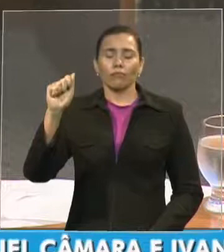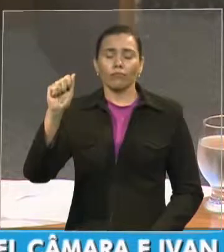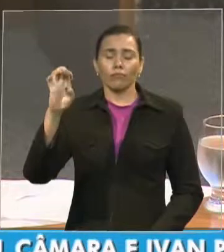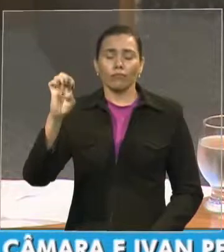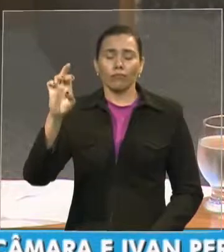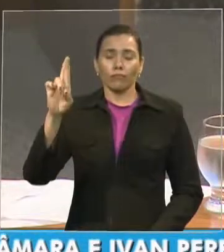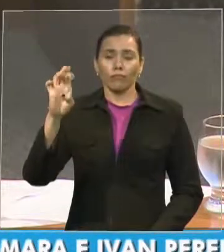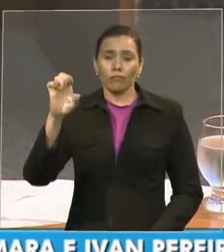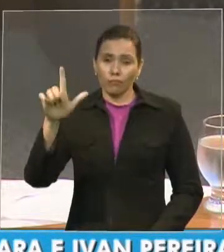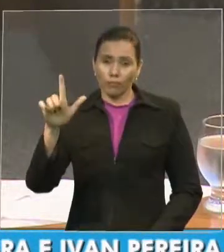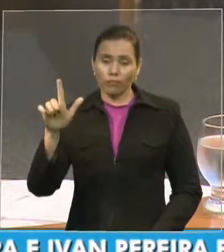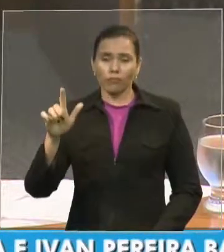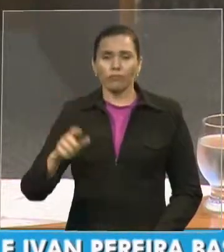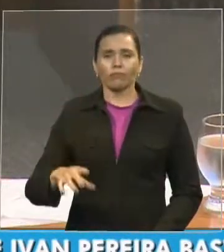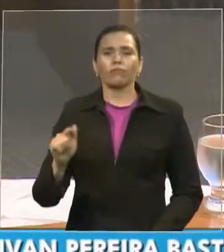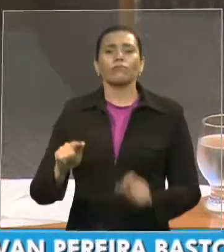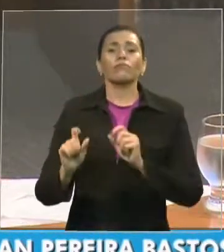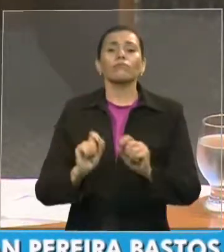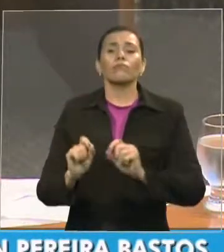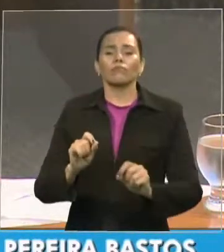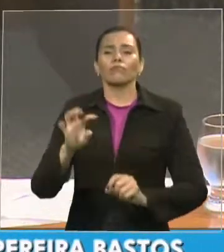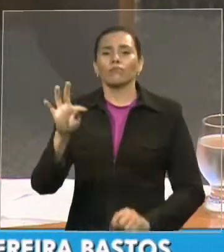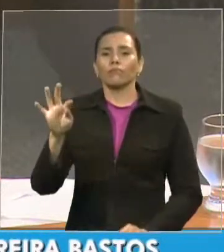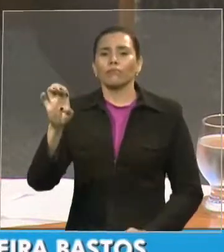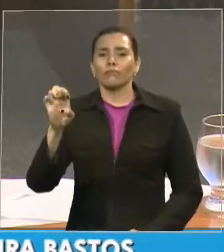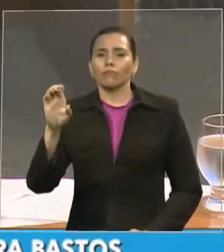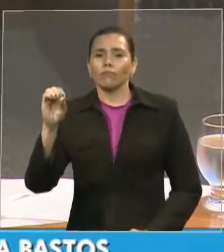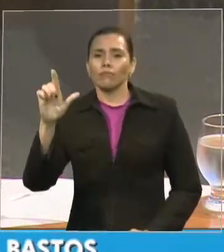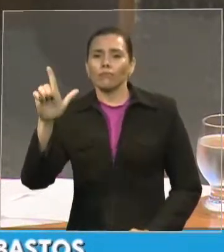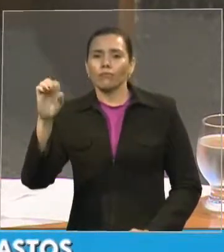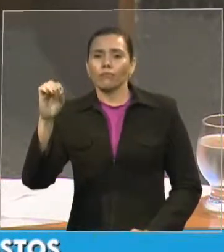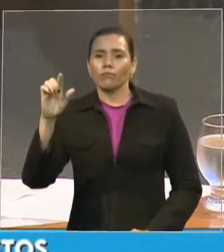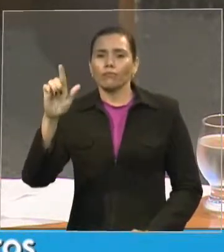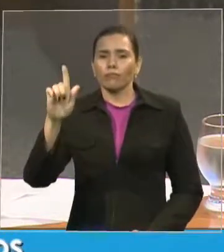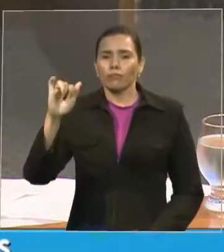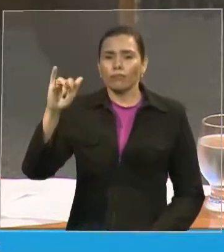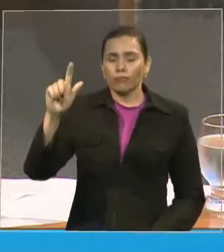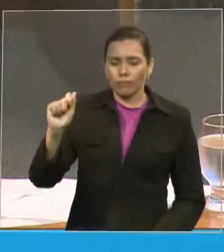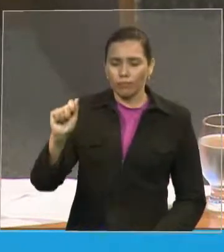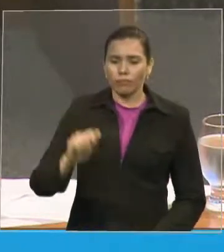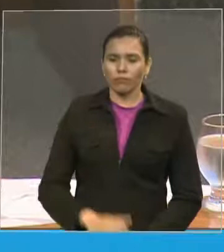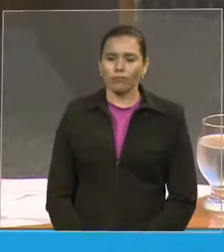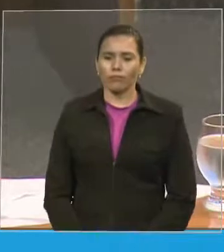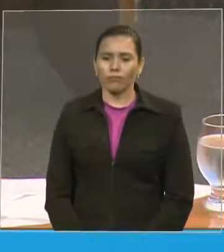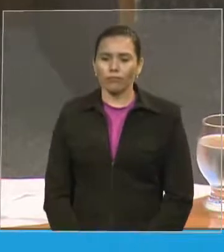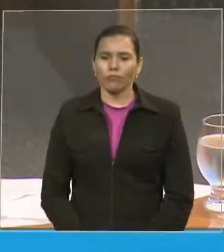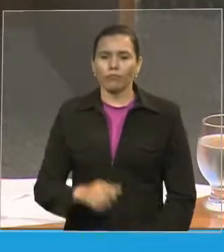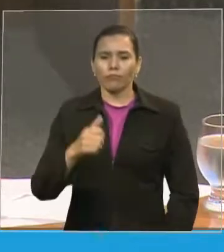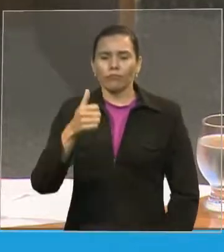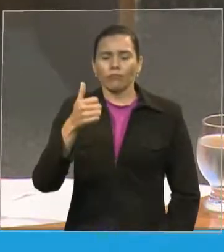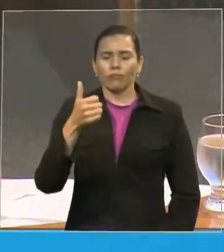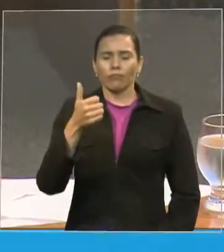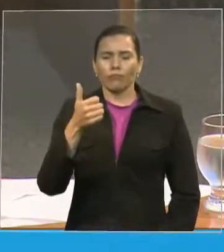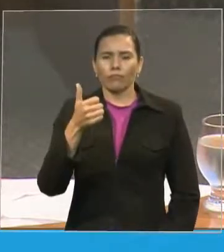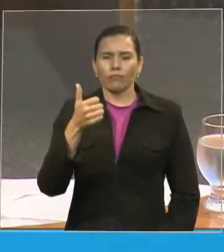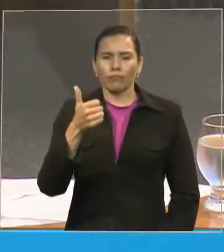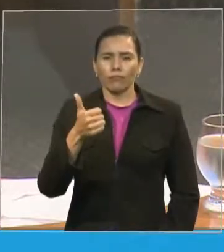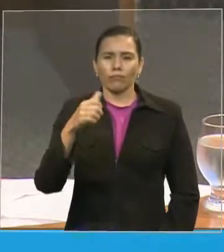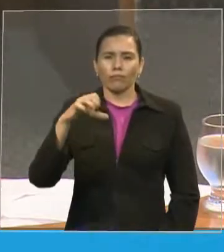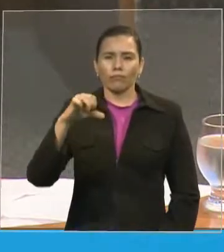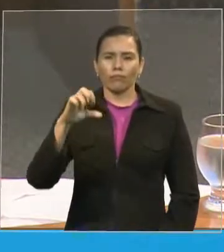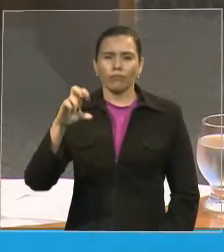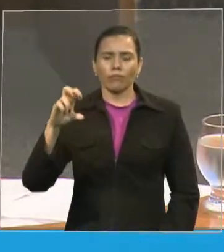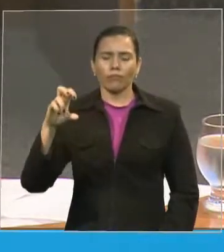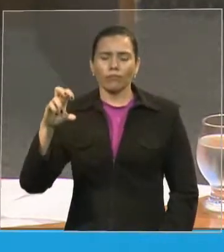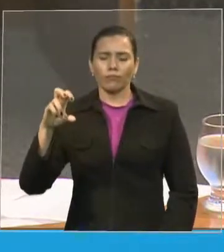naquele instituto também, e também foi professor. Depois, graduou-se em filosofia,